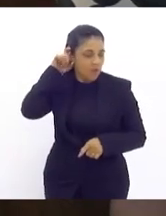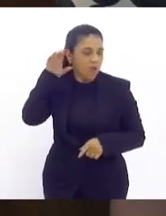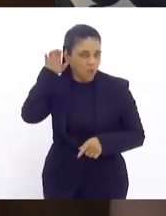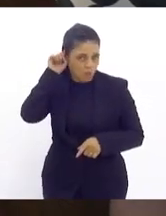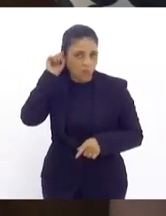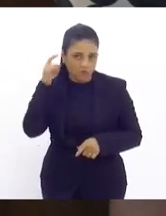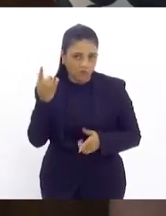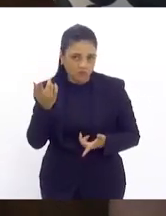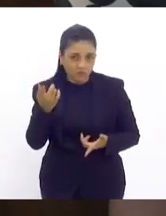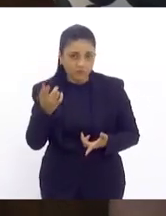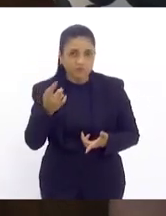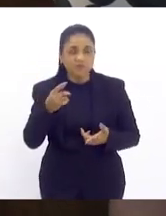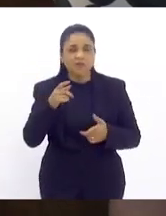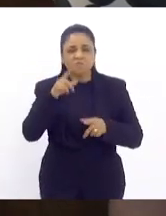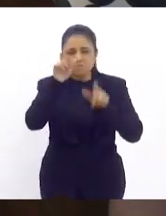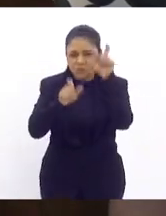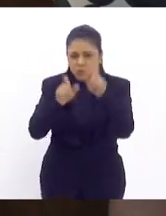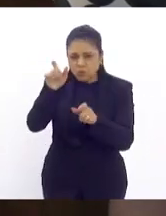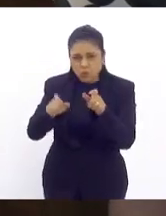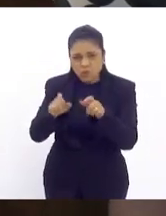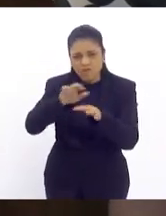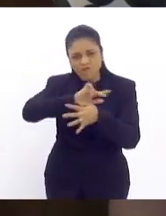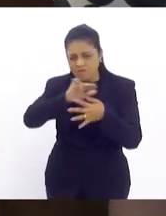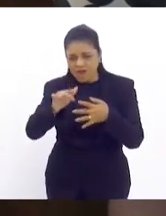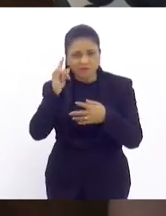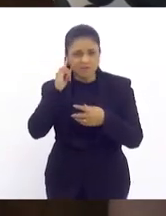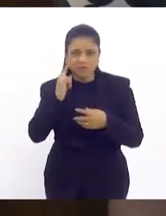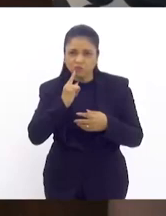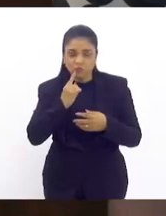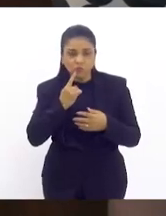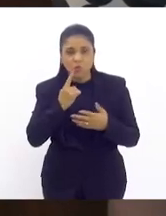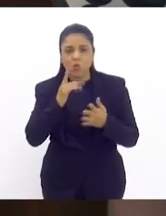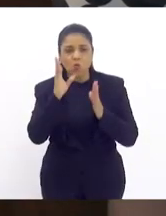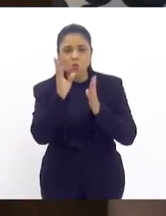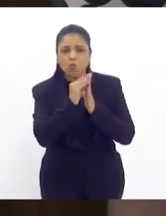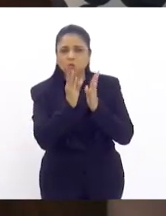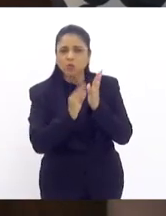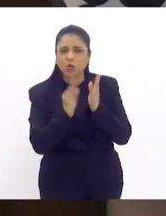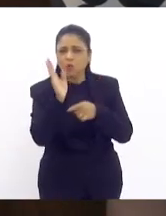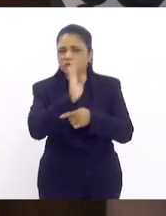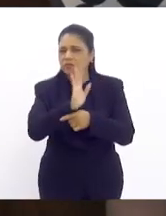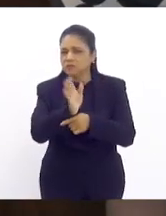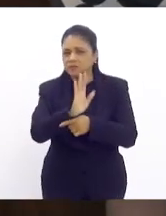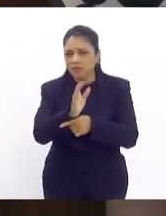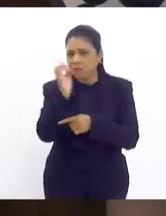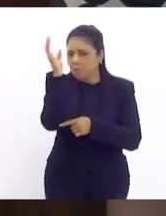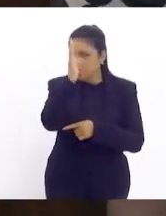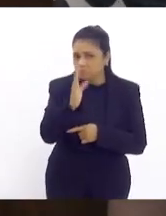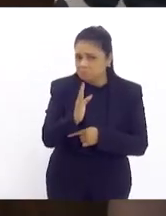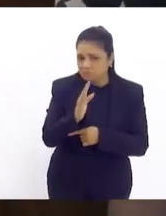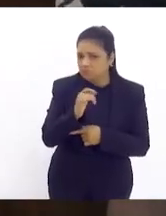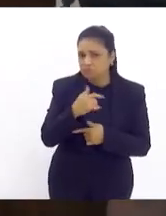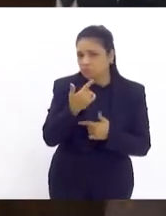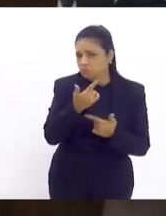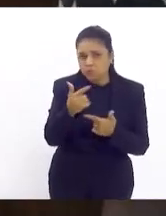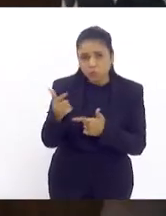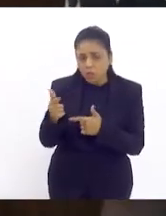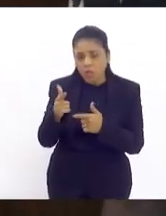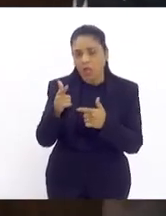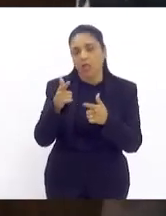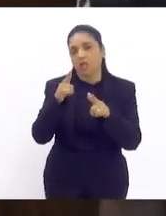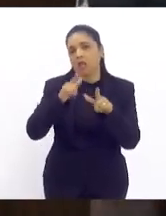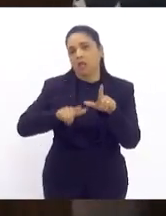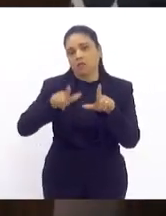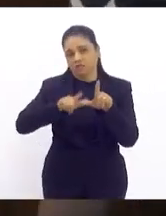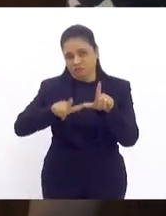muitas pessoas surdas não assistem aos conteúdos nacionais aos filmes nacionais porque simplesmente não tem legenda